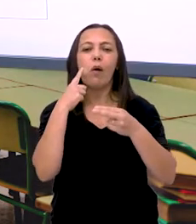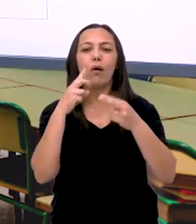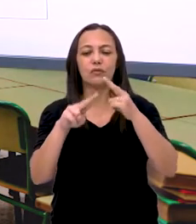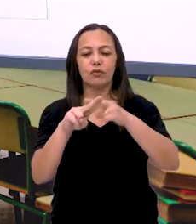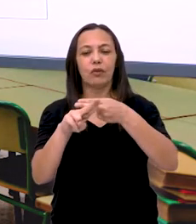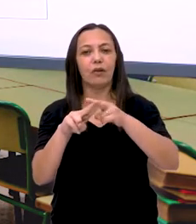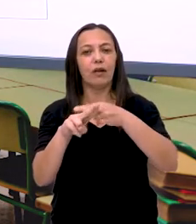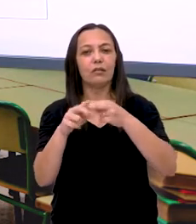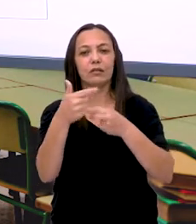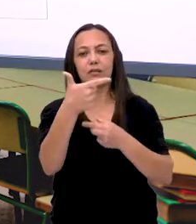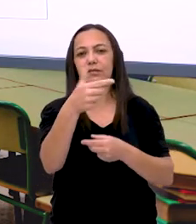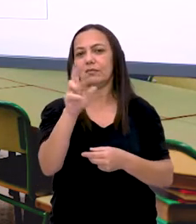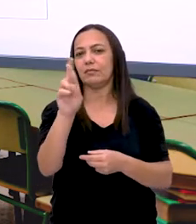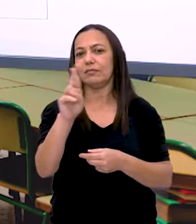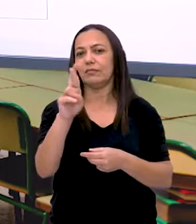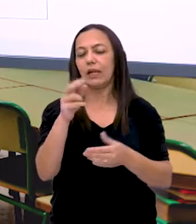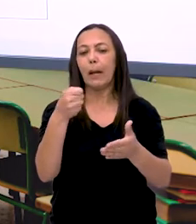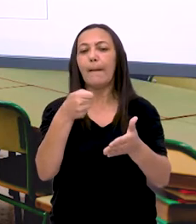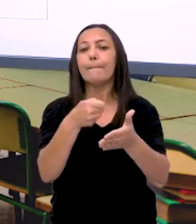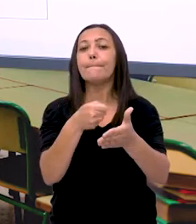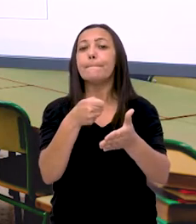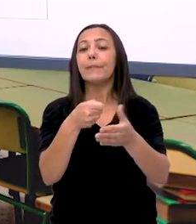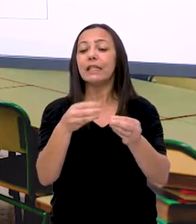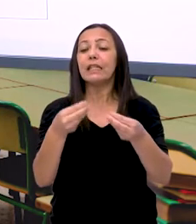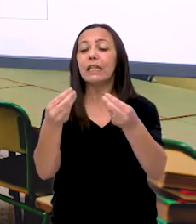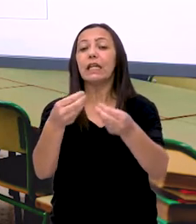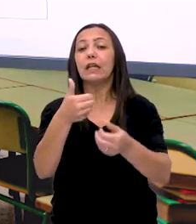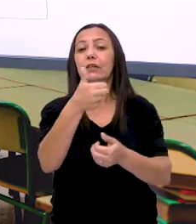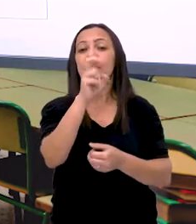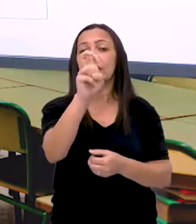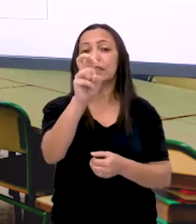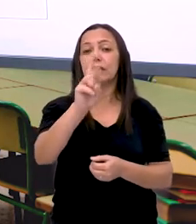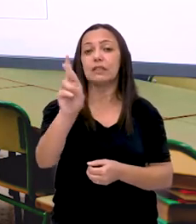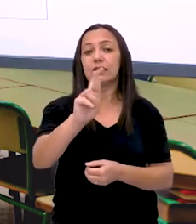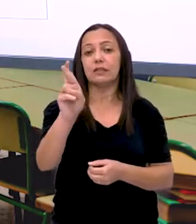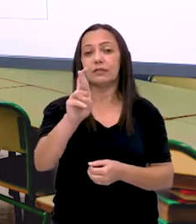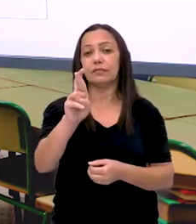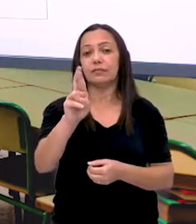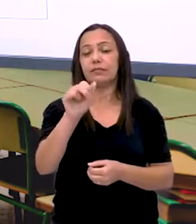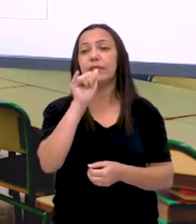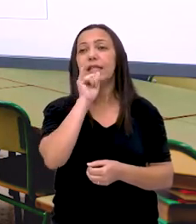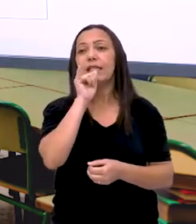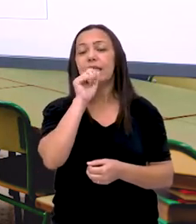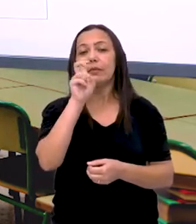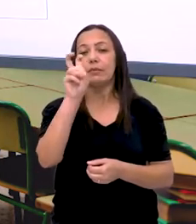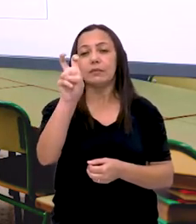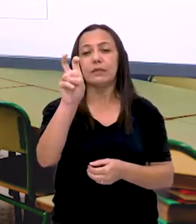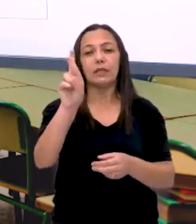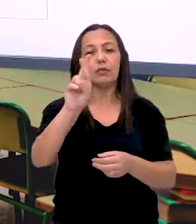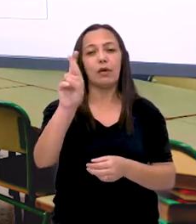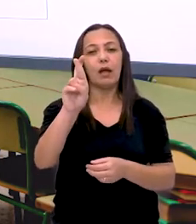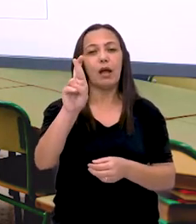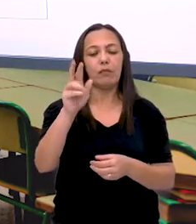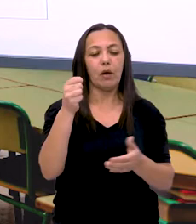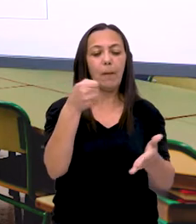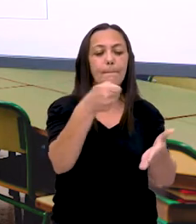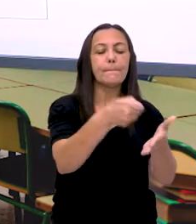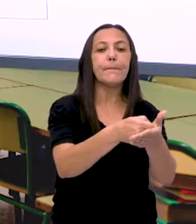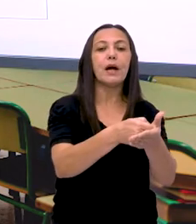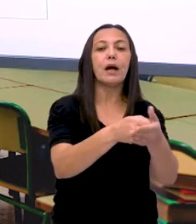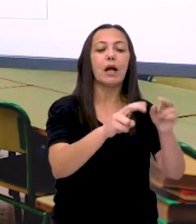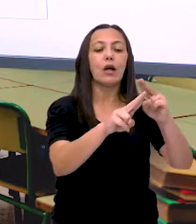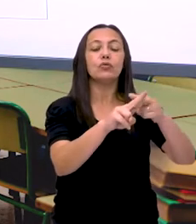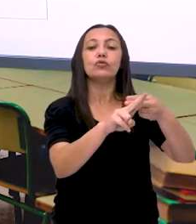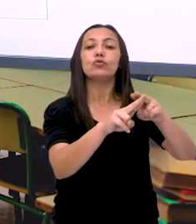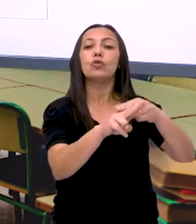dois reais. E pagou com uma nota de cinco. Ou seja, eu tenho cinco reais. E vou pagar